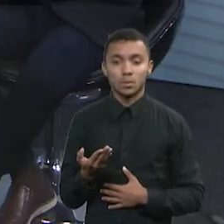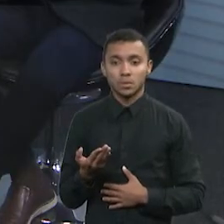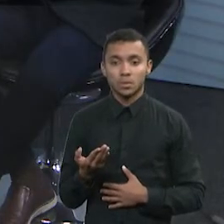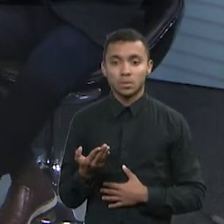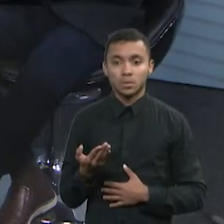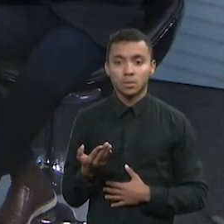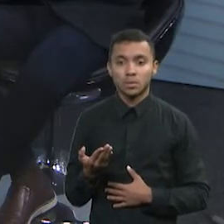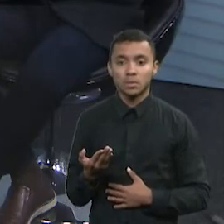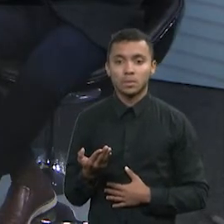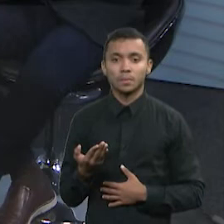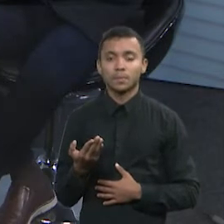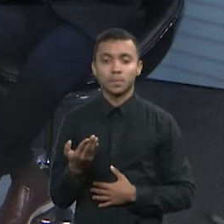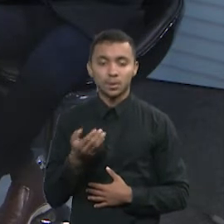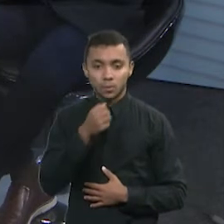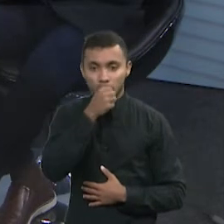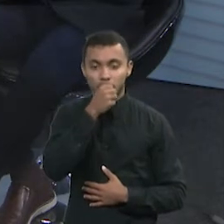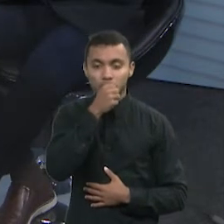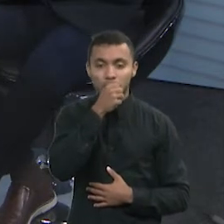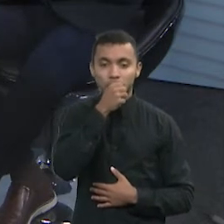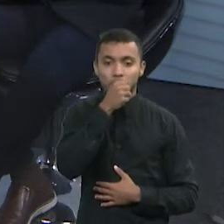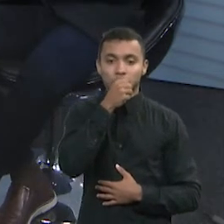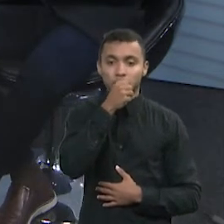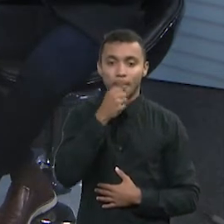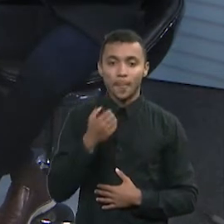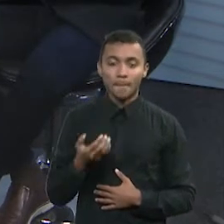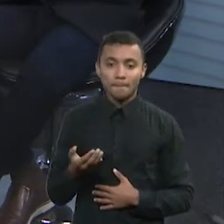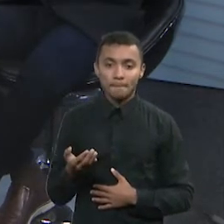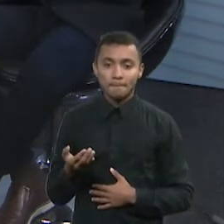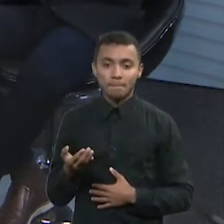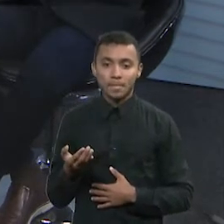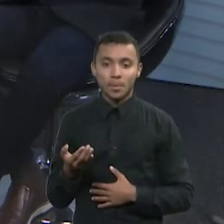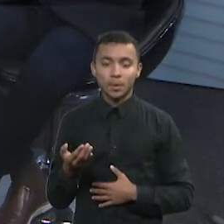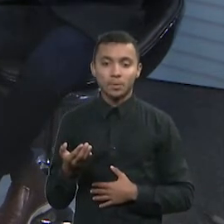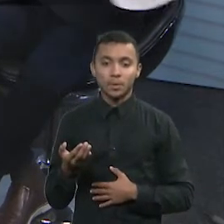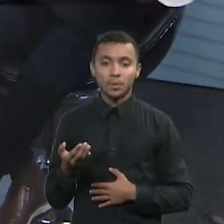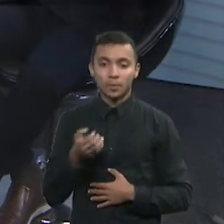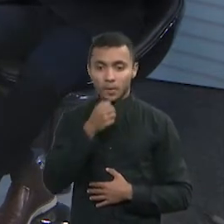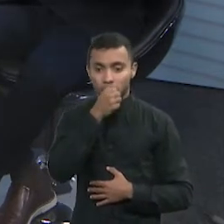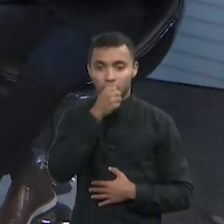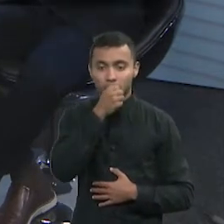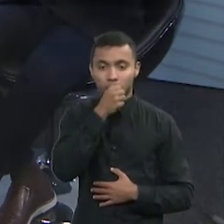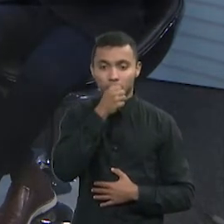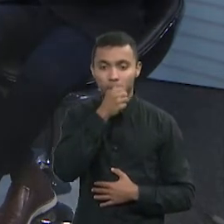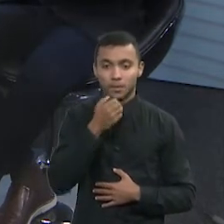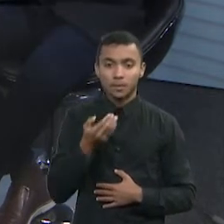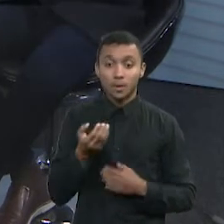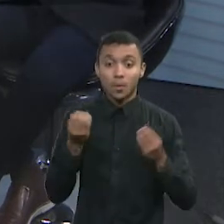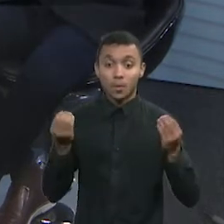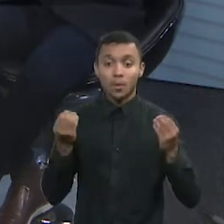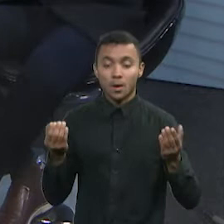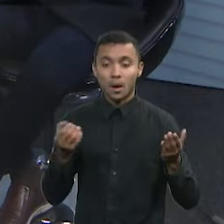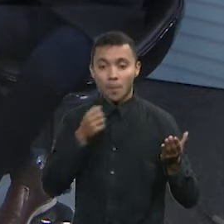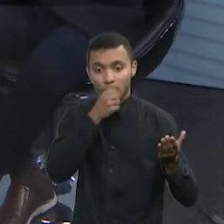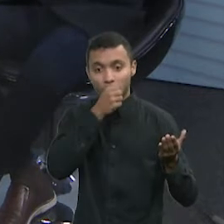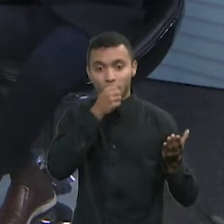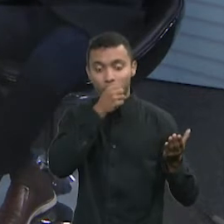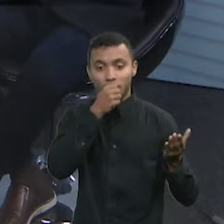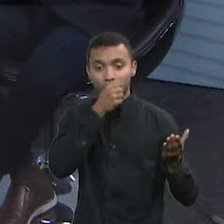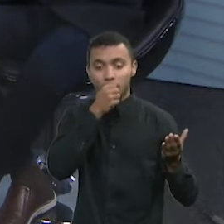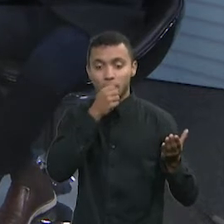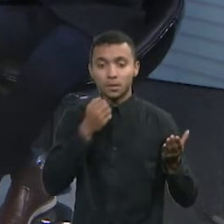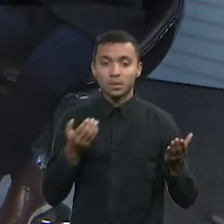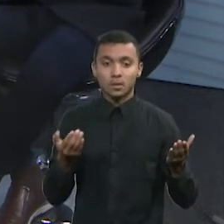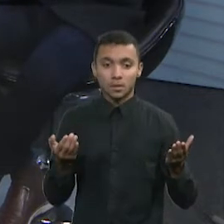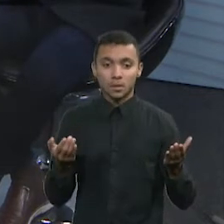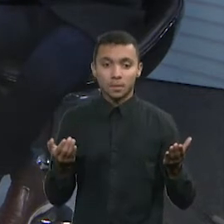uma gravata ao mesmo preço que vendia há 10 anos. E se vender, teria 71% de prejuízo. Eu fiz a conta. Mas não tem como. Então, se